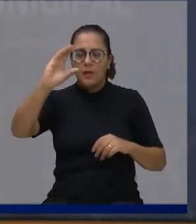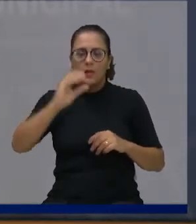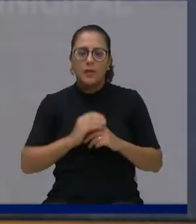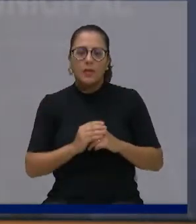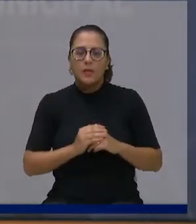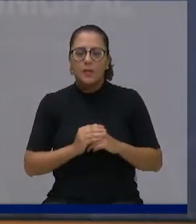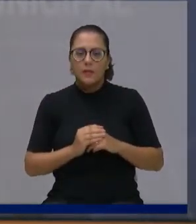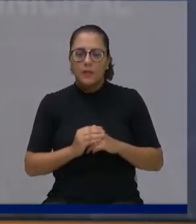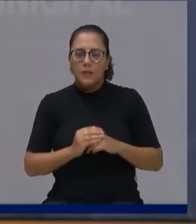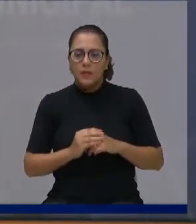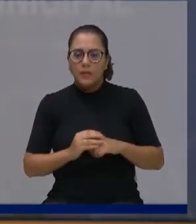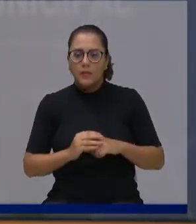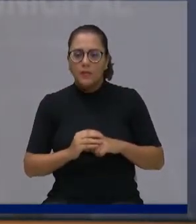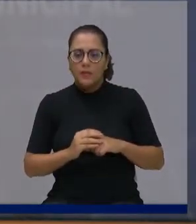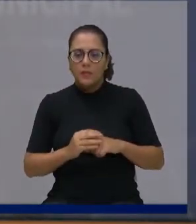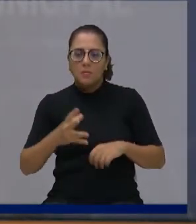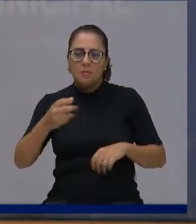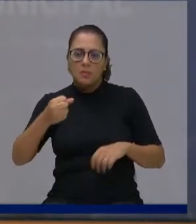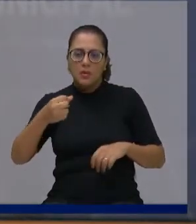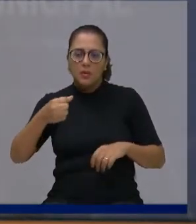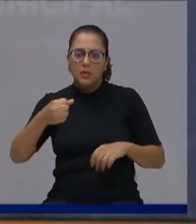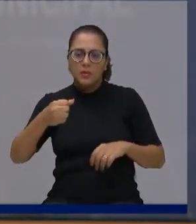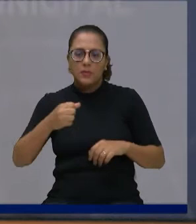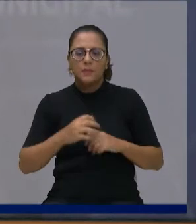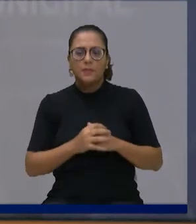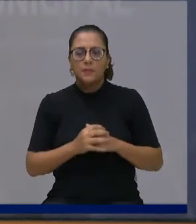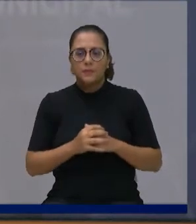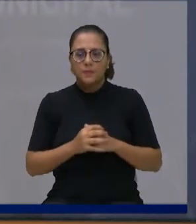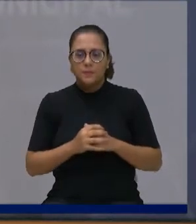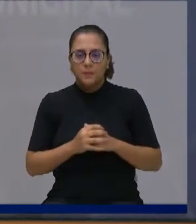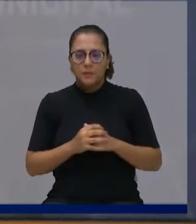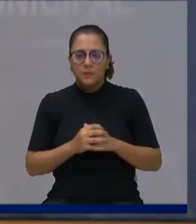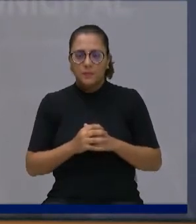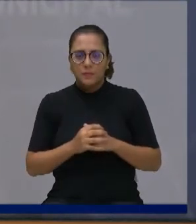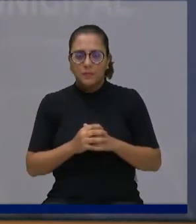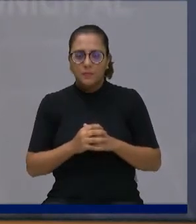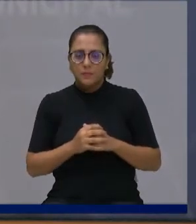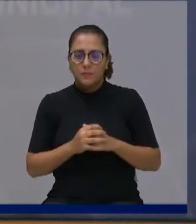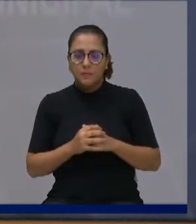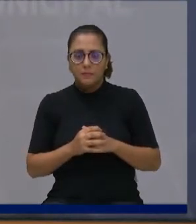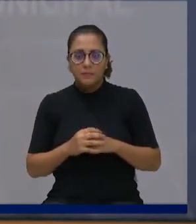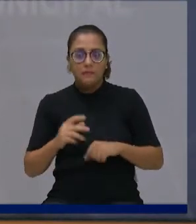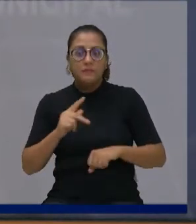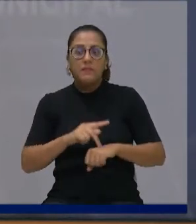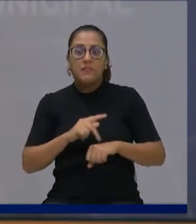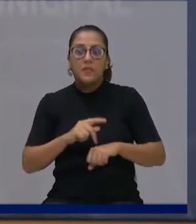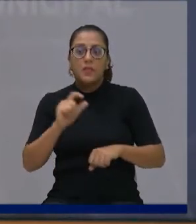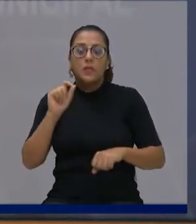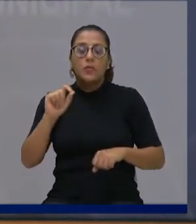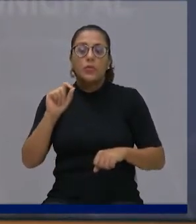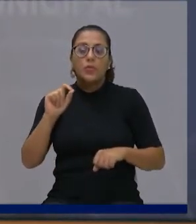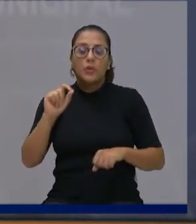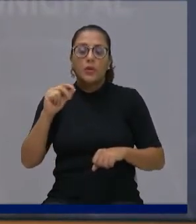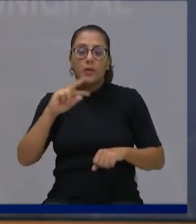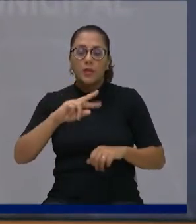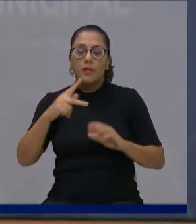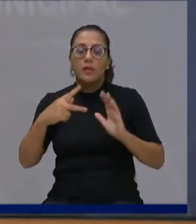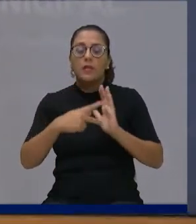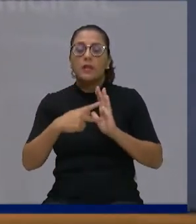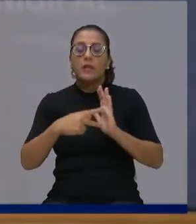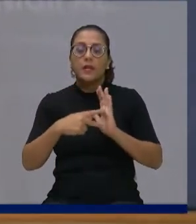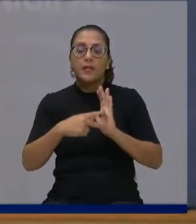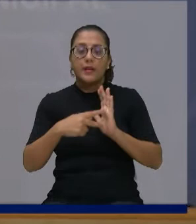que não se trata de uma vaquinha de presépio. Na verdade, é um elefante ornamentado,